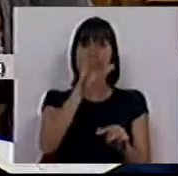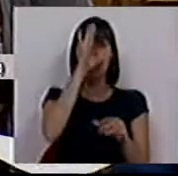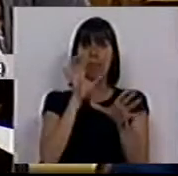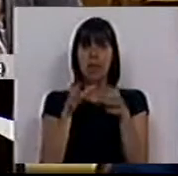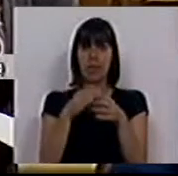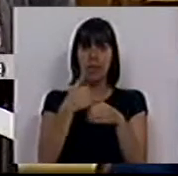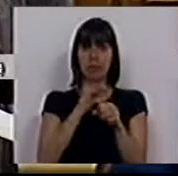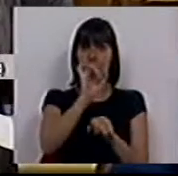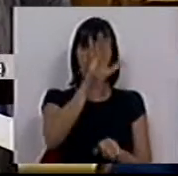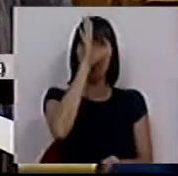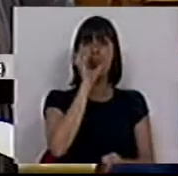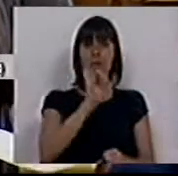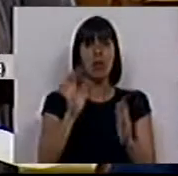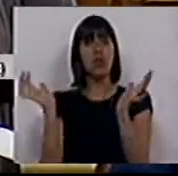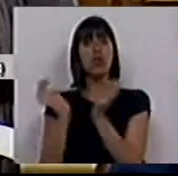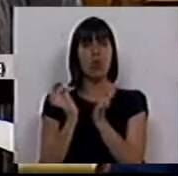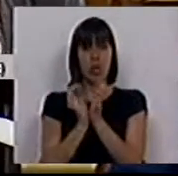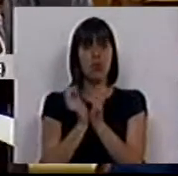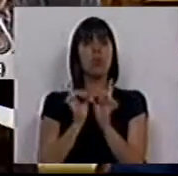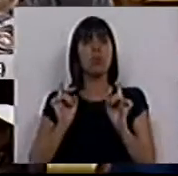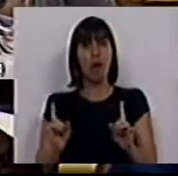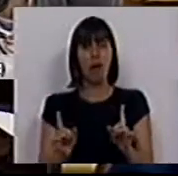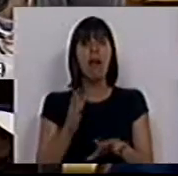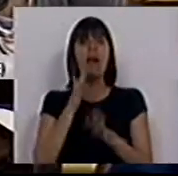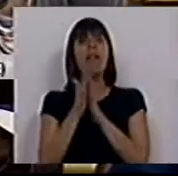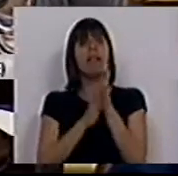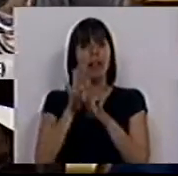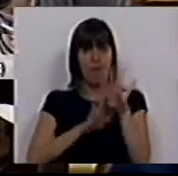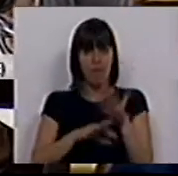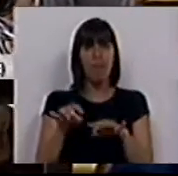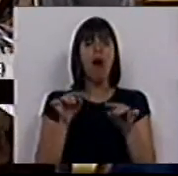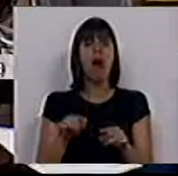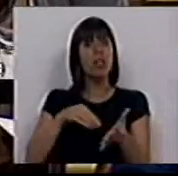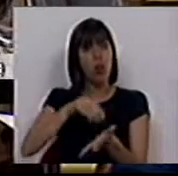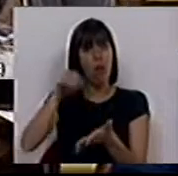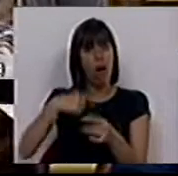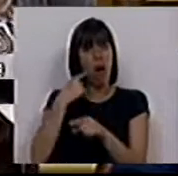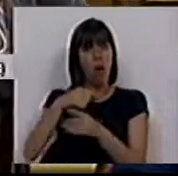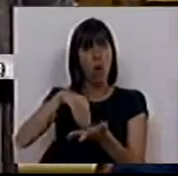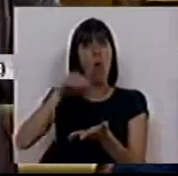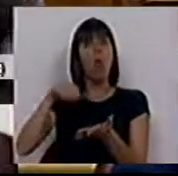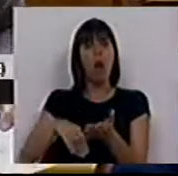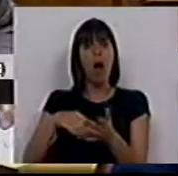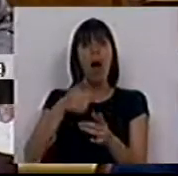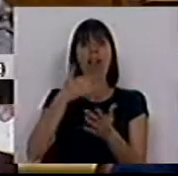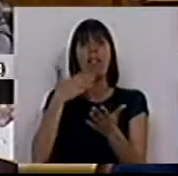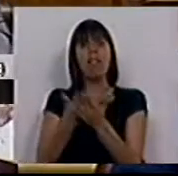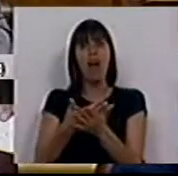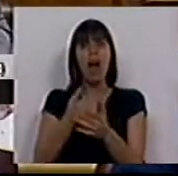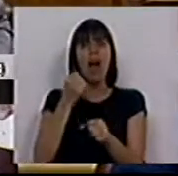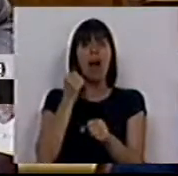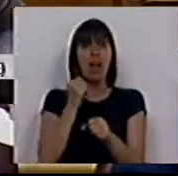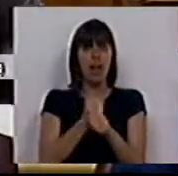Ministério, repare, e a Segurança Social, que utiliza estes contratos para ocupar